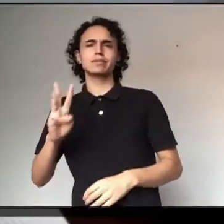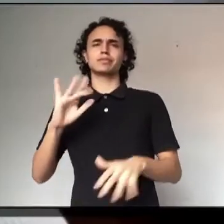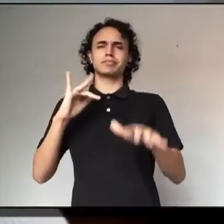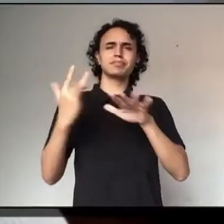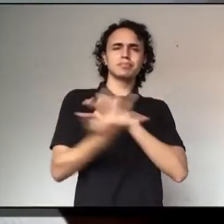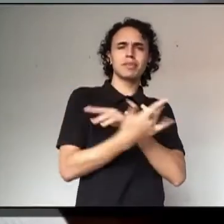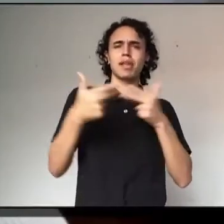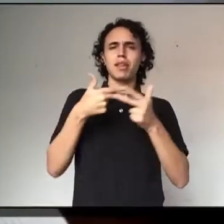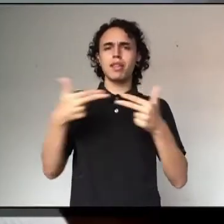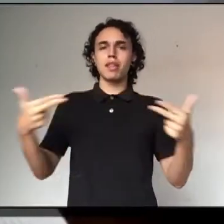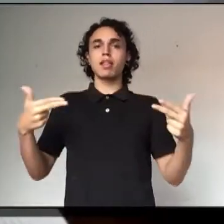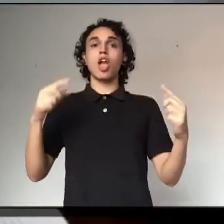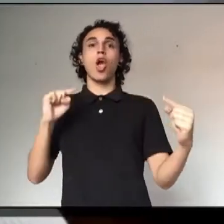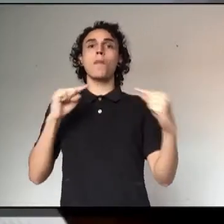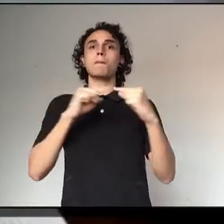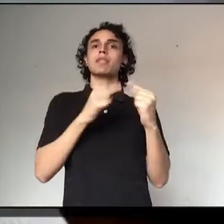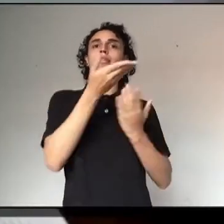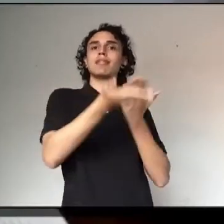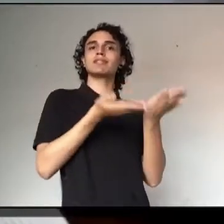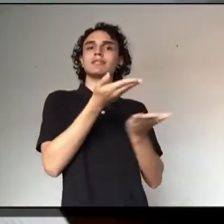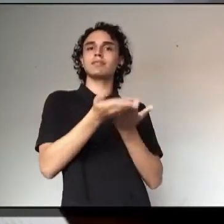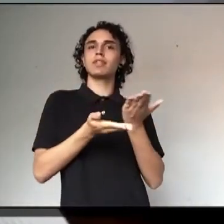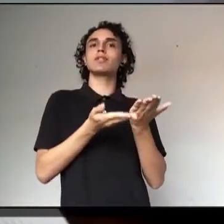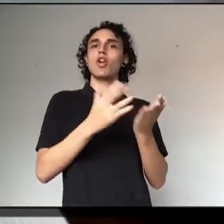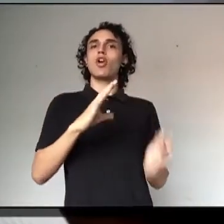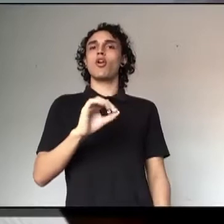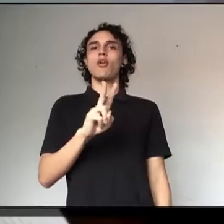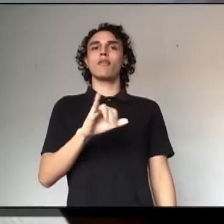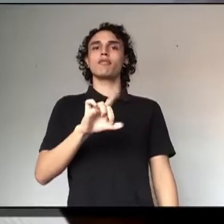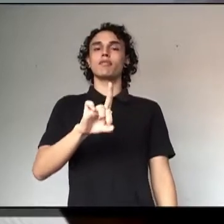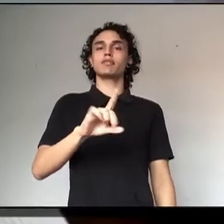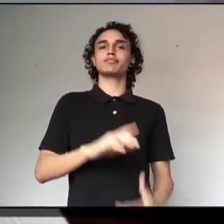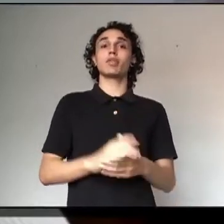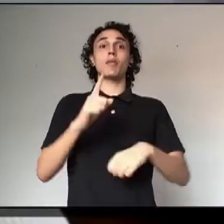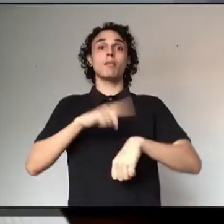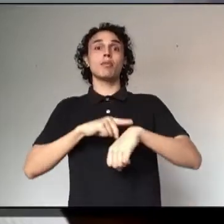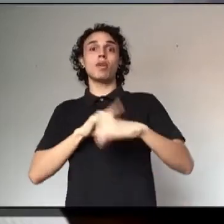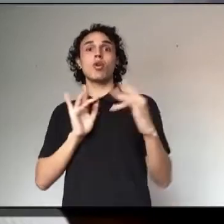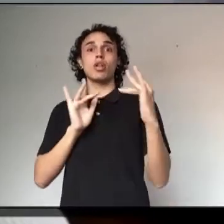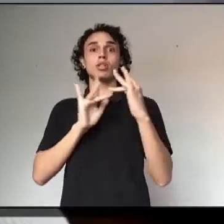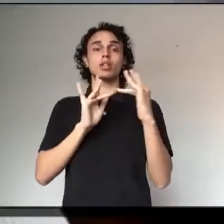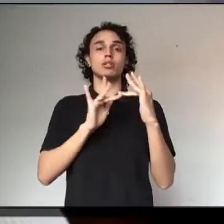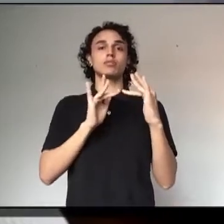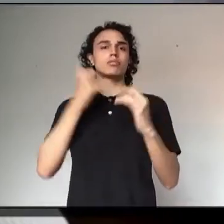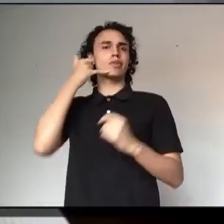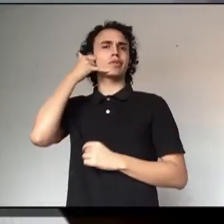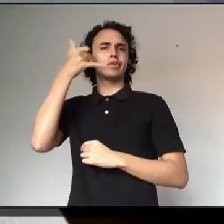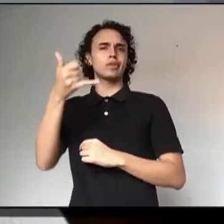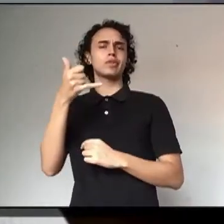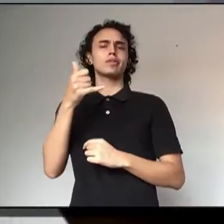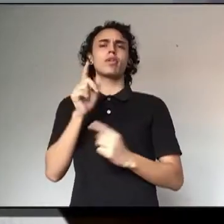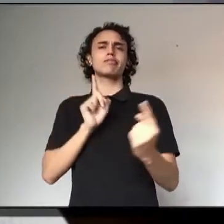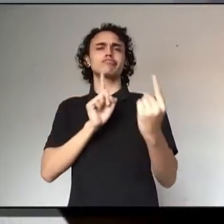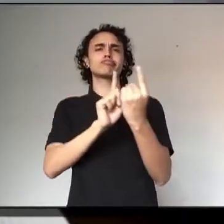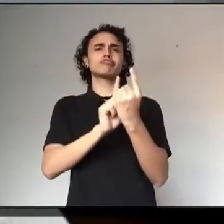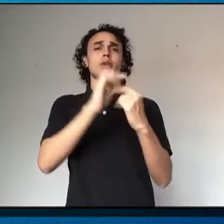plataformas que a gente tem hoje para atendimento relacionado à covid, você tem primeiro esse paciente que liga e vai ter um atendimento com